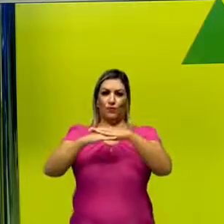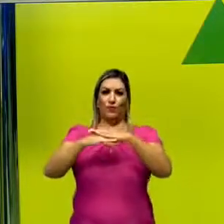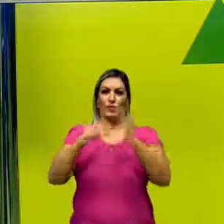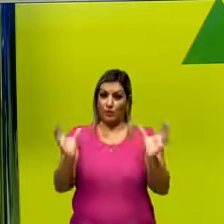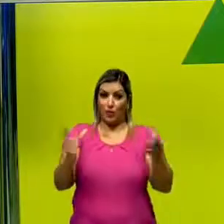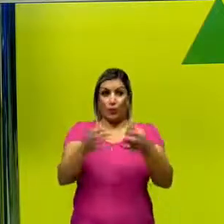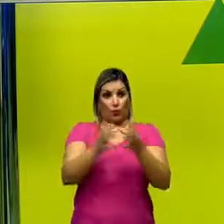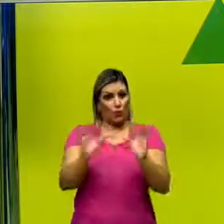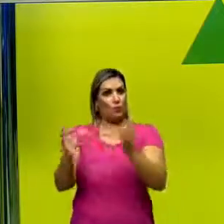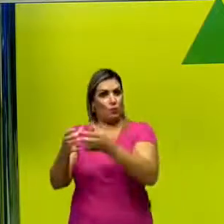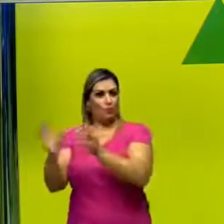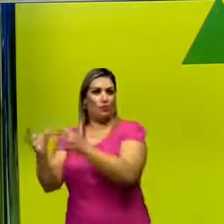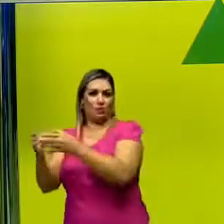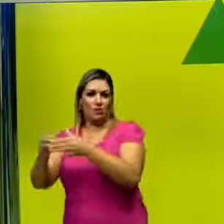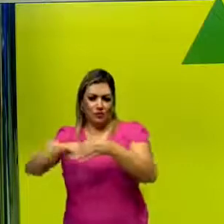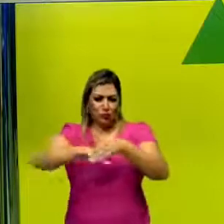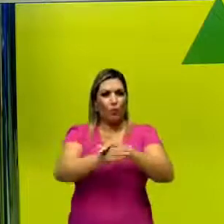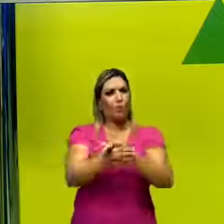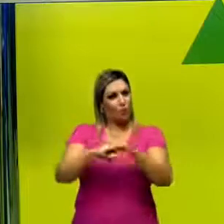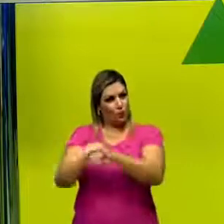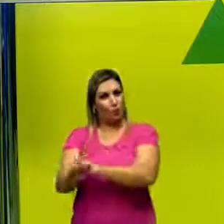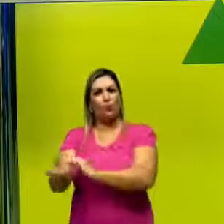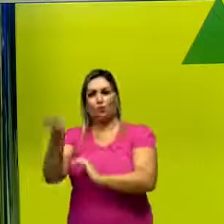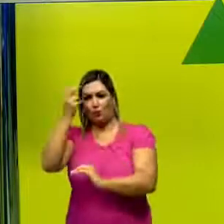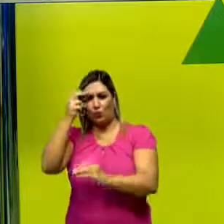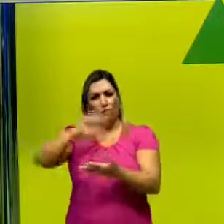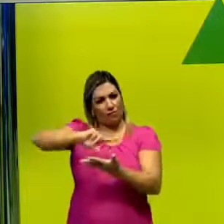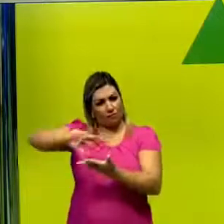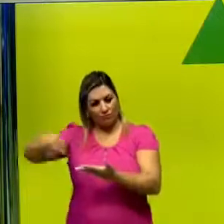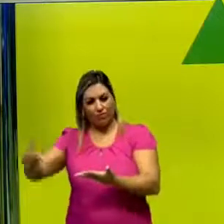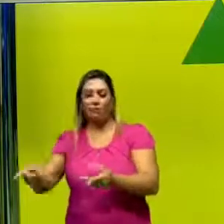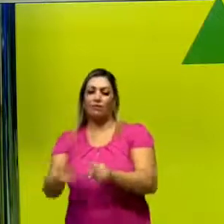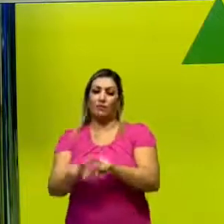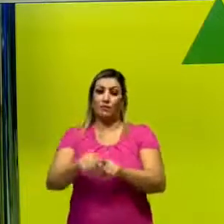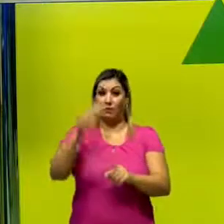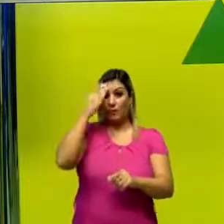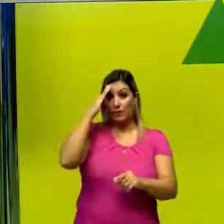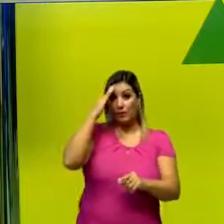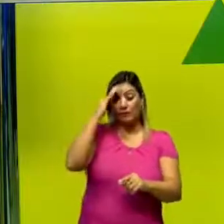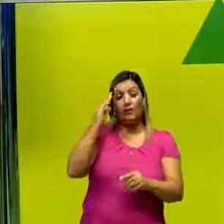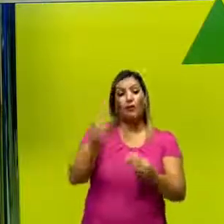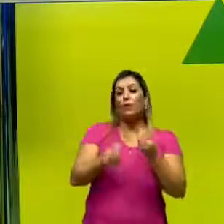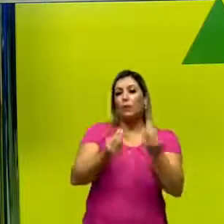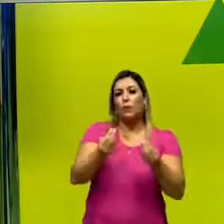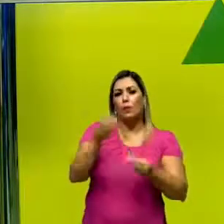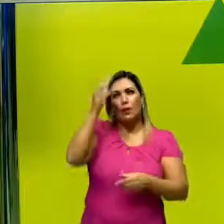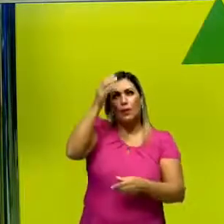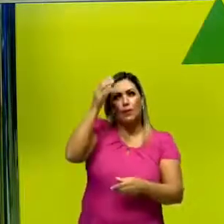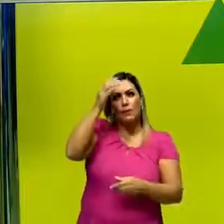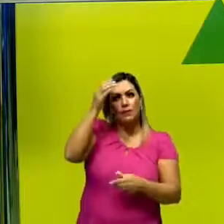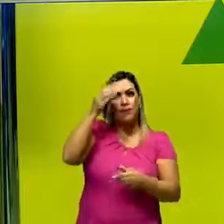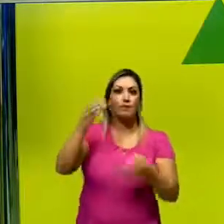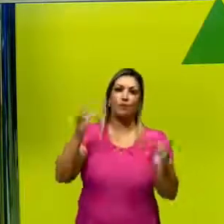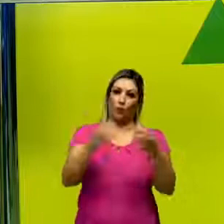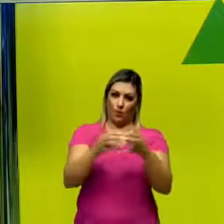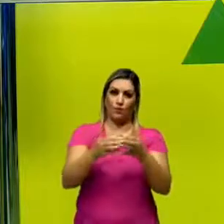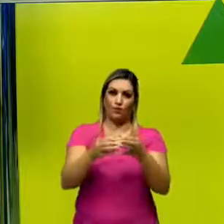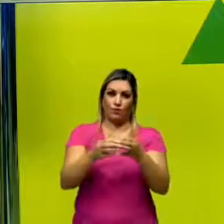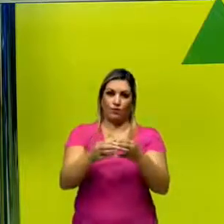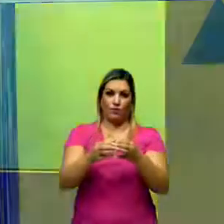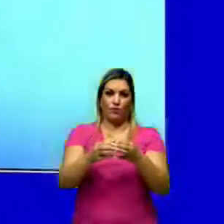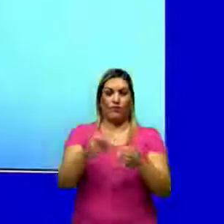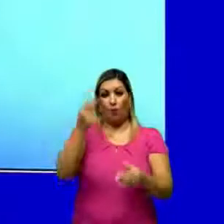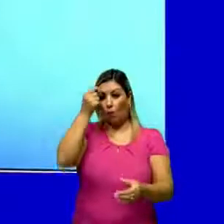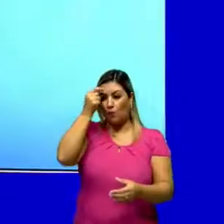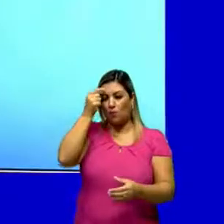coletividade, desses hábitos e desses costumes, que a gente vai entender o que é a consciência coletiva. Olha